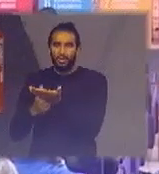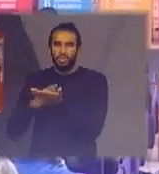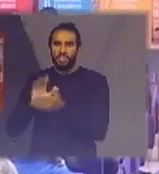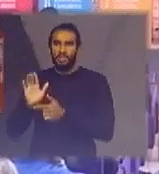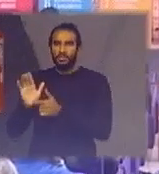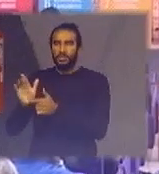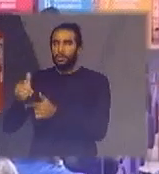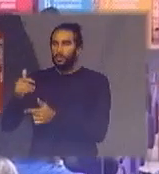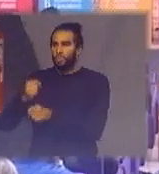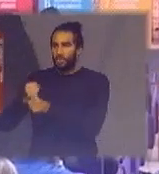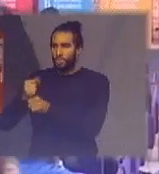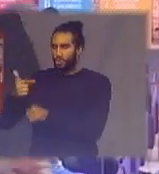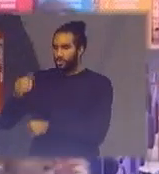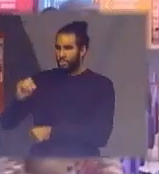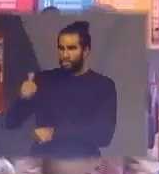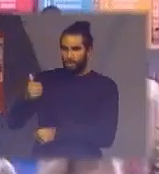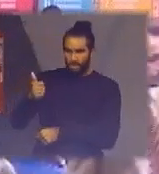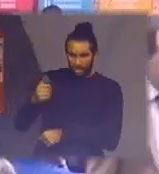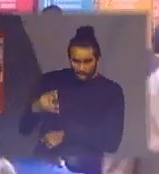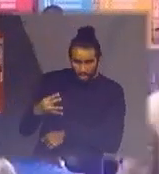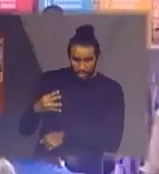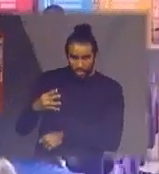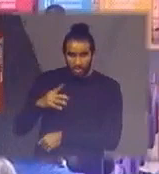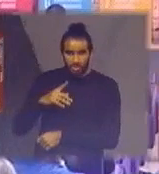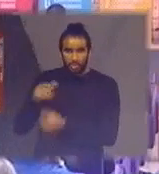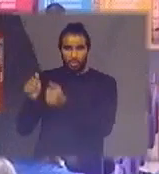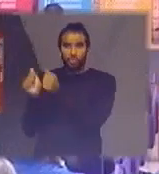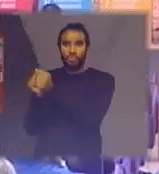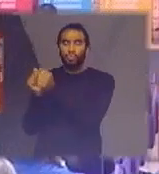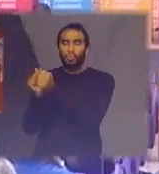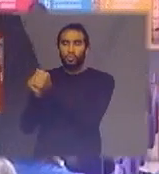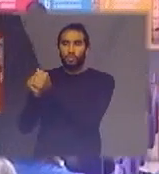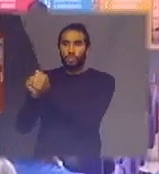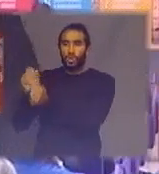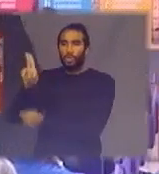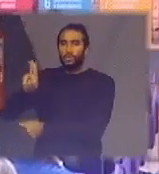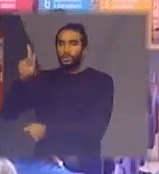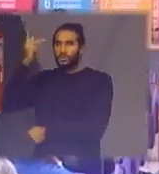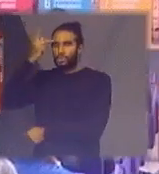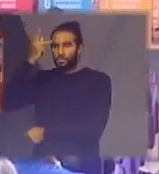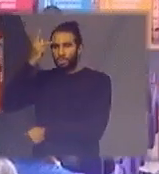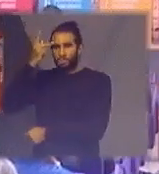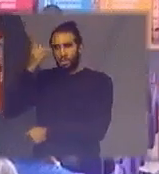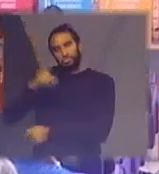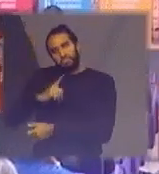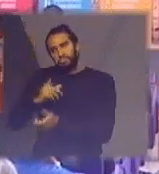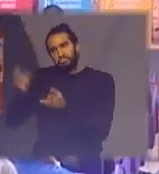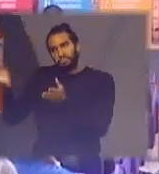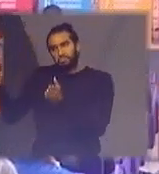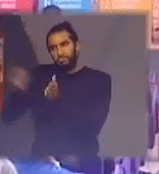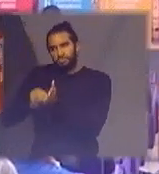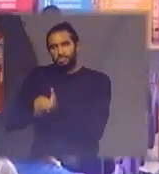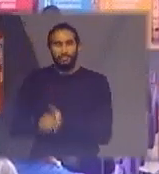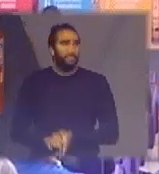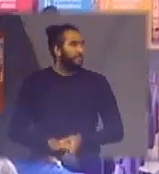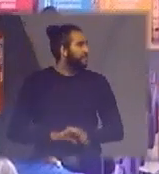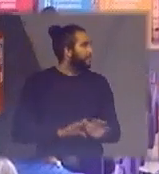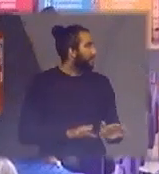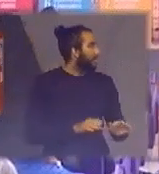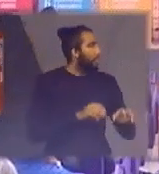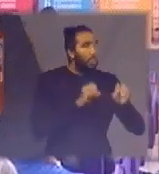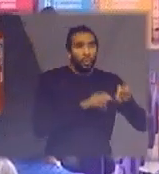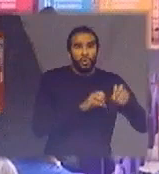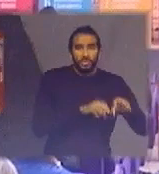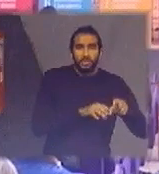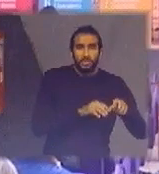2014 sobre gestão de resíduos eletroeletrônicos em parceria com a USP e essas perguntas motivam a questão de educação ambiental gente o poder